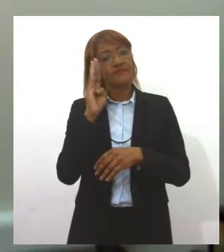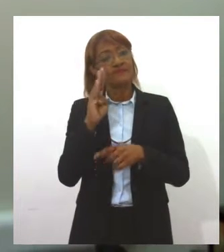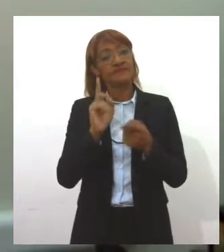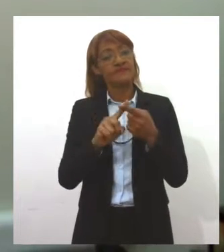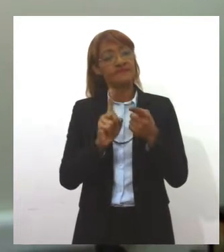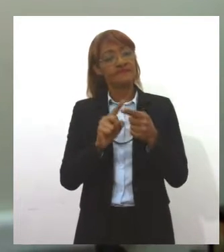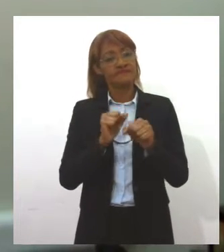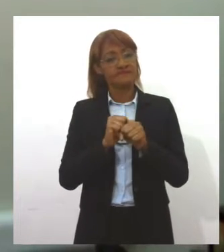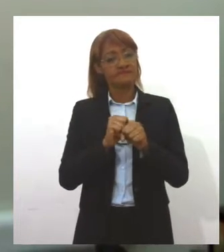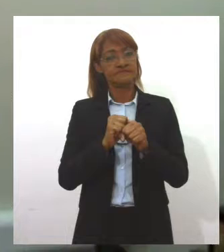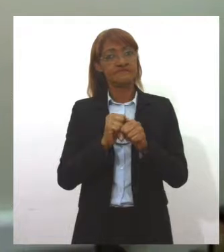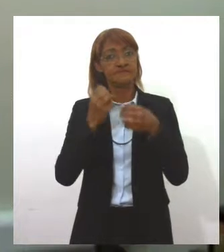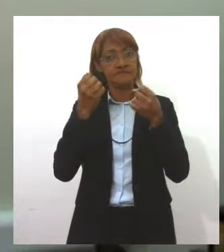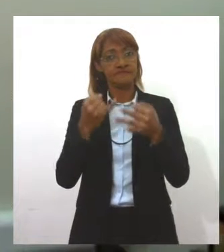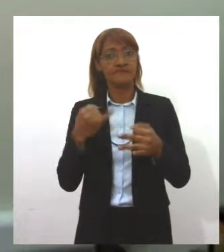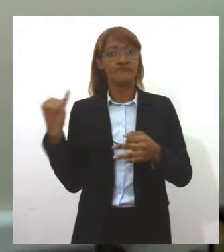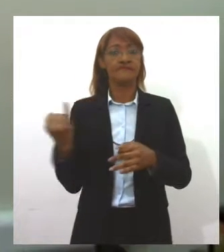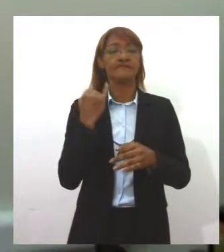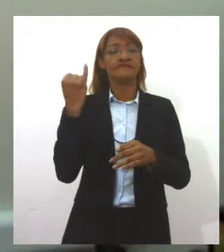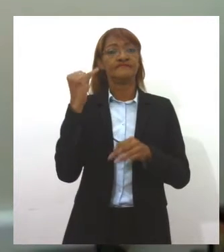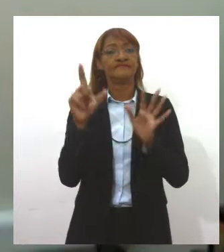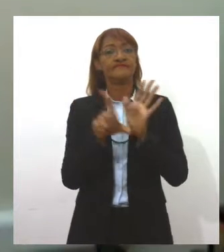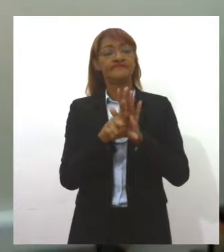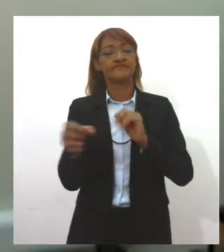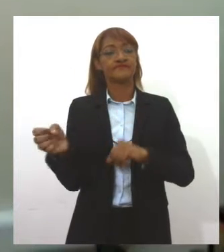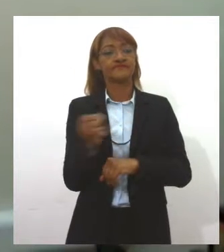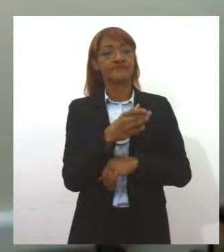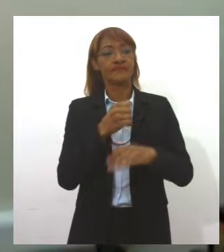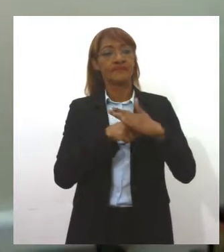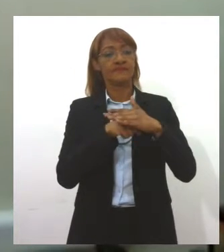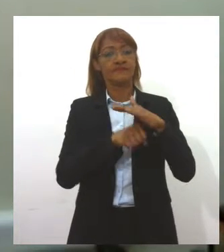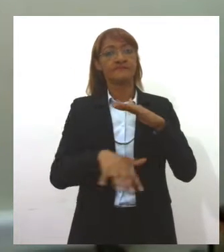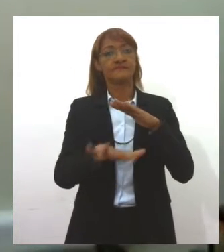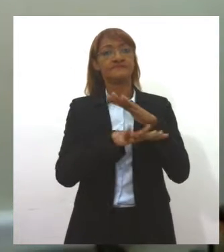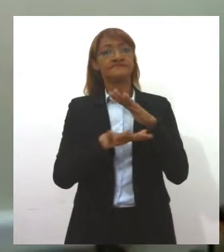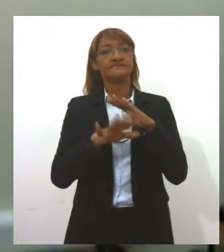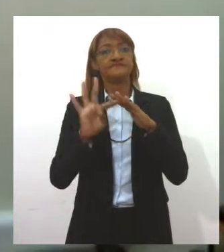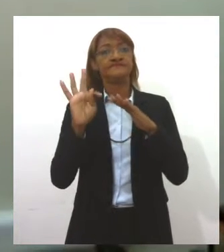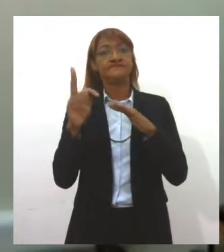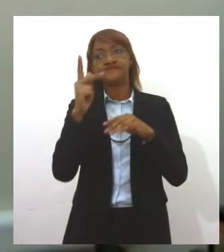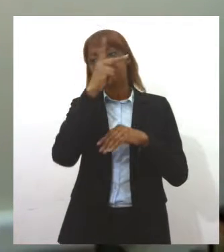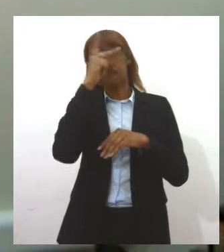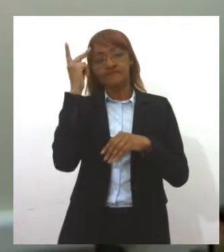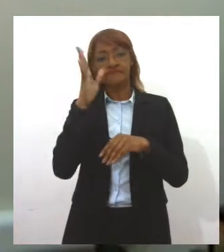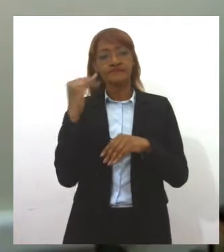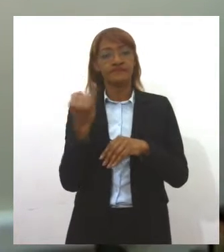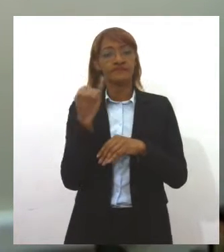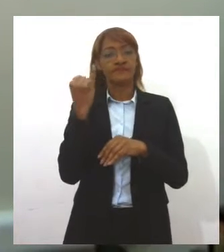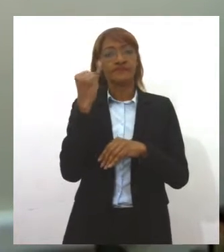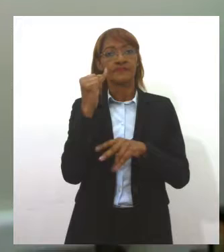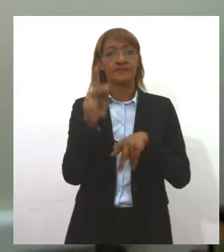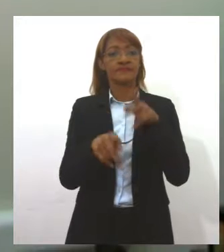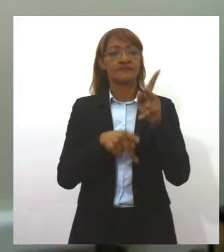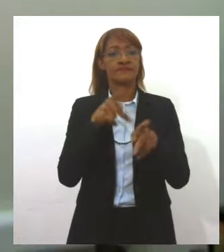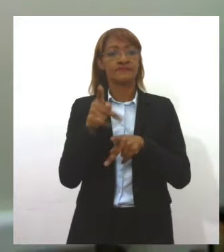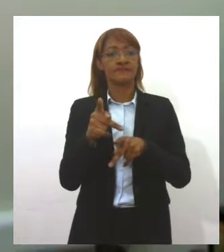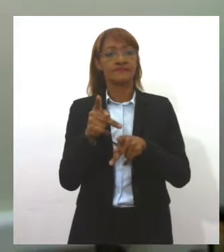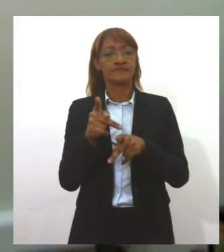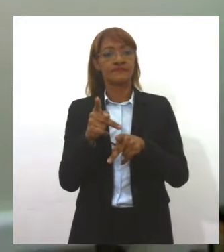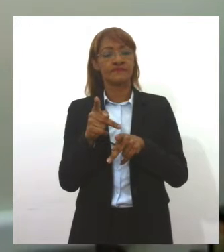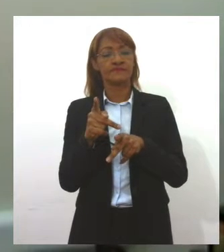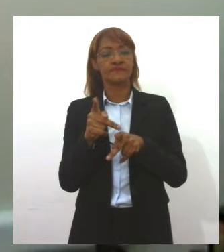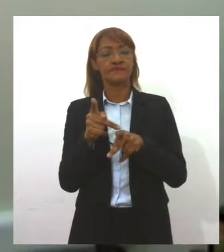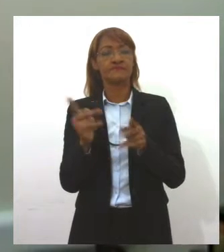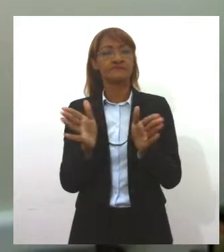esse debate é importante, pois essa nova lei do saneamento afeta a vida de todas as pessoas, principalmente da população que mora nas cidades mais